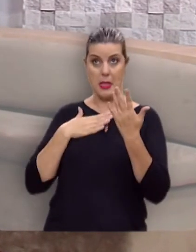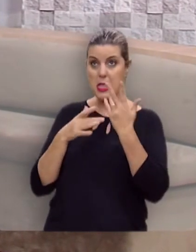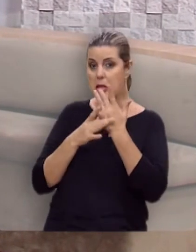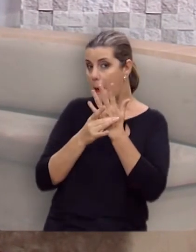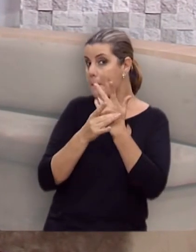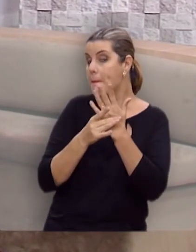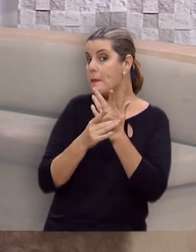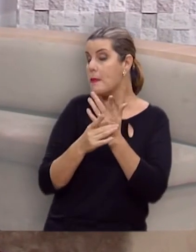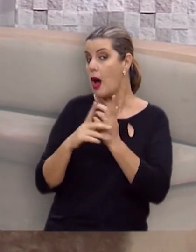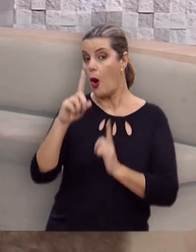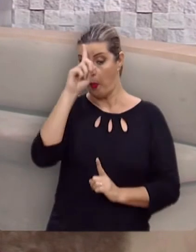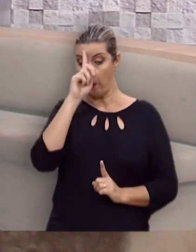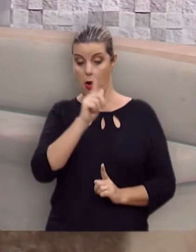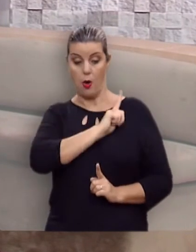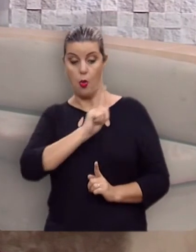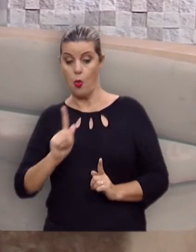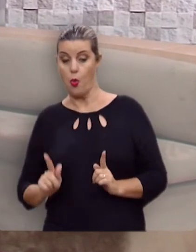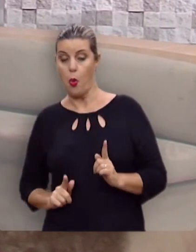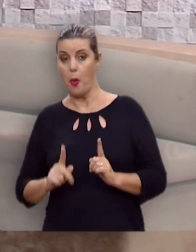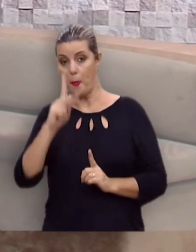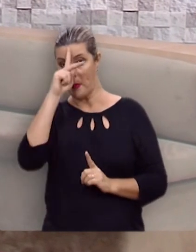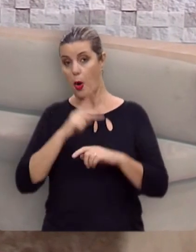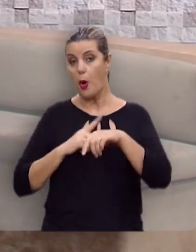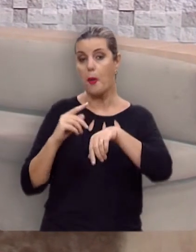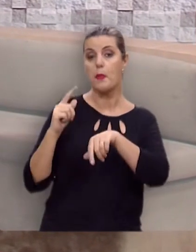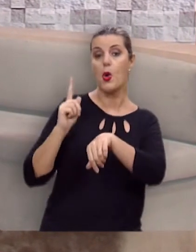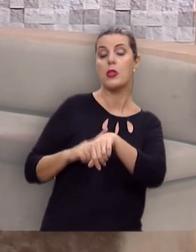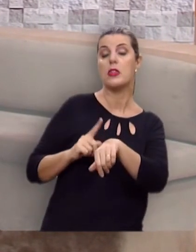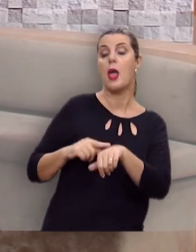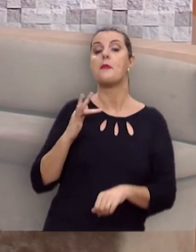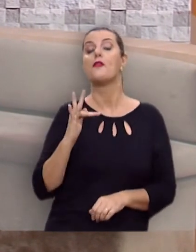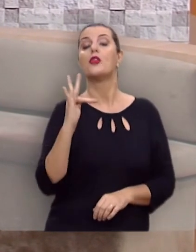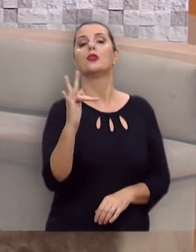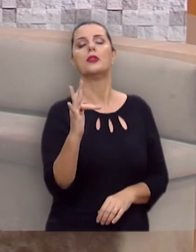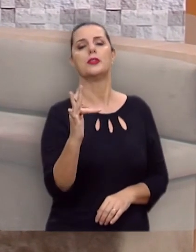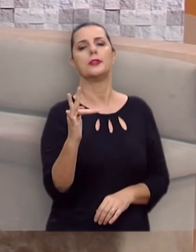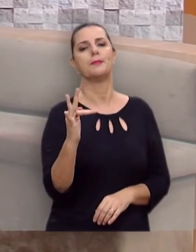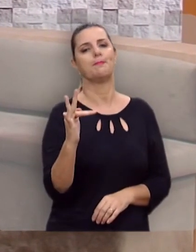mãos o governo do seu tempo e do seu futuro,